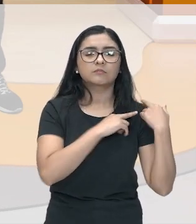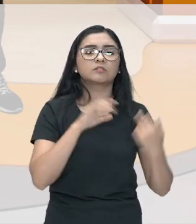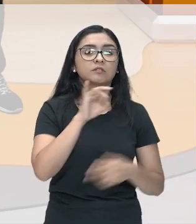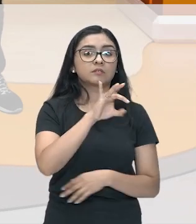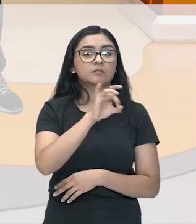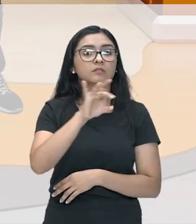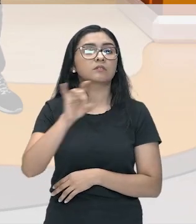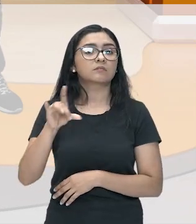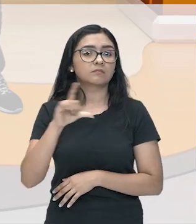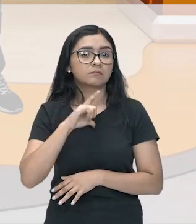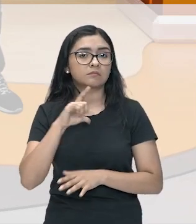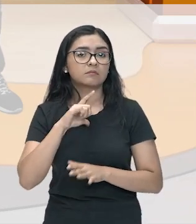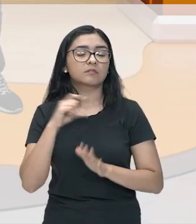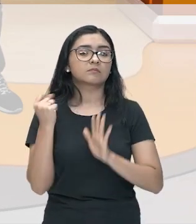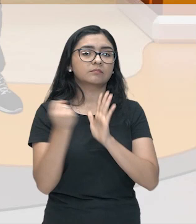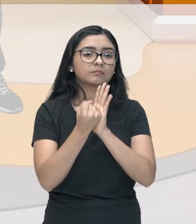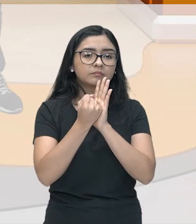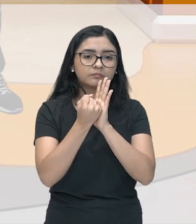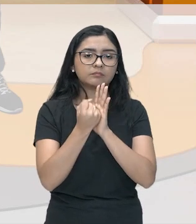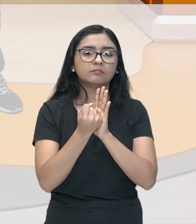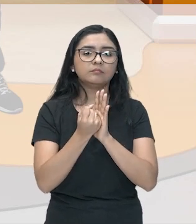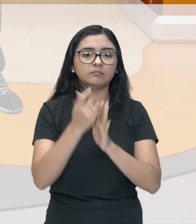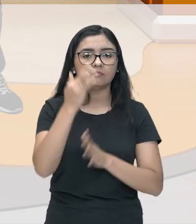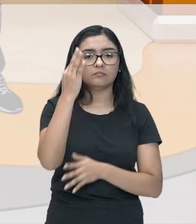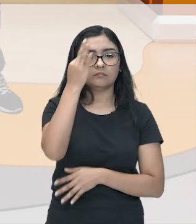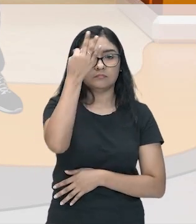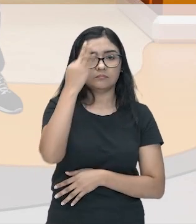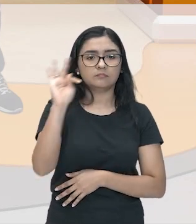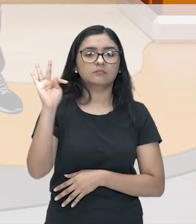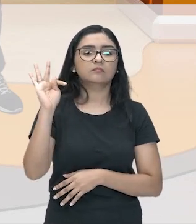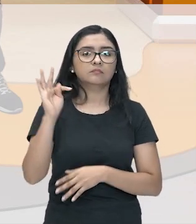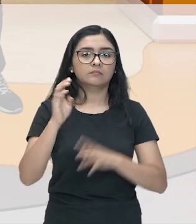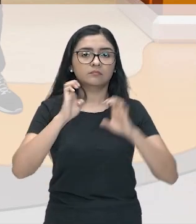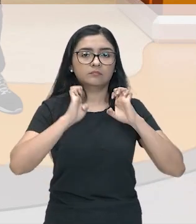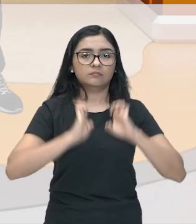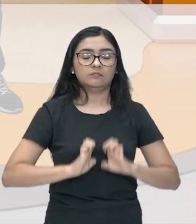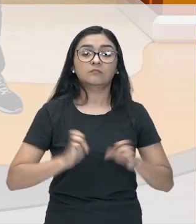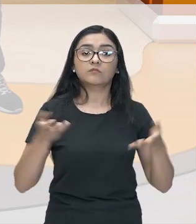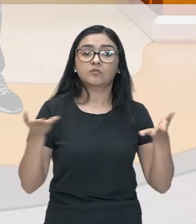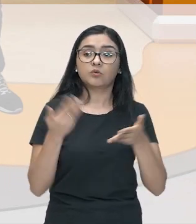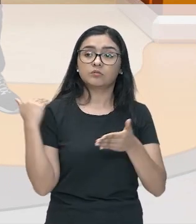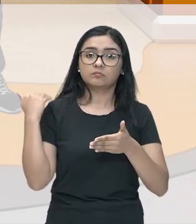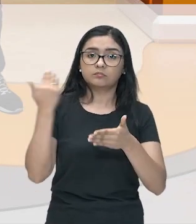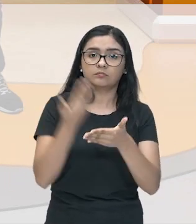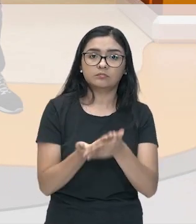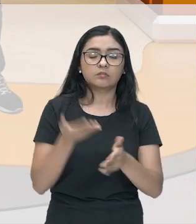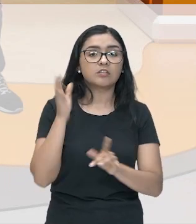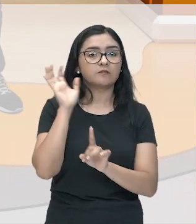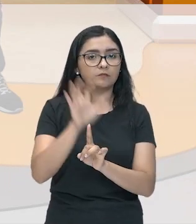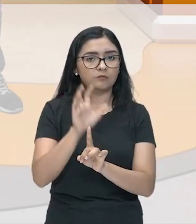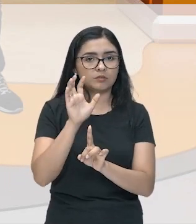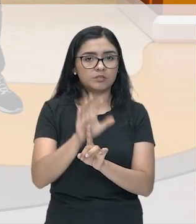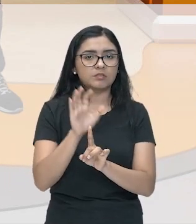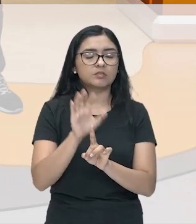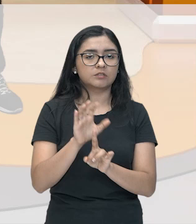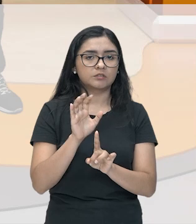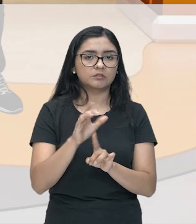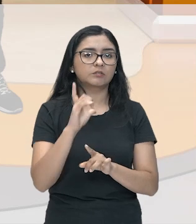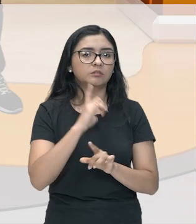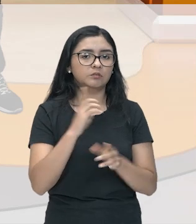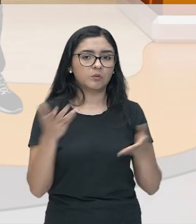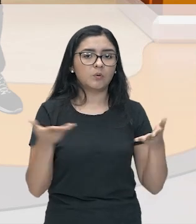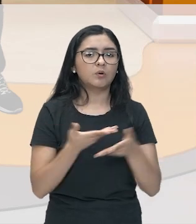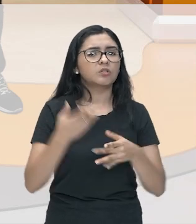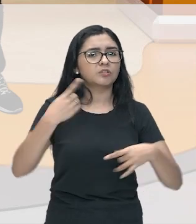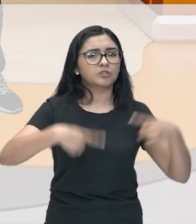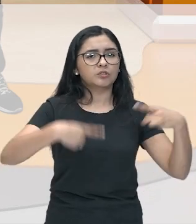tem impacto nas teorias éticas contemporâneas, as teorias éticas da atualidade, no que se discute,